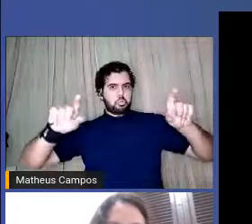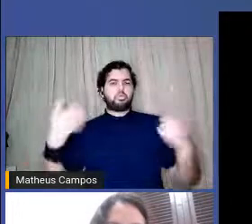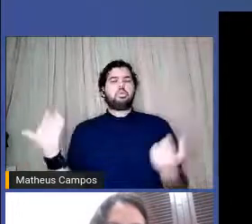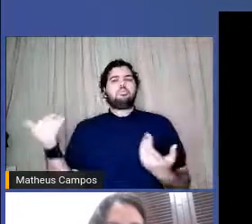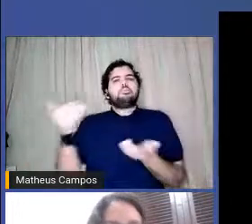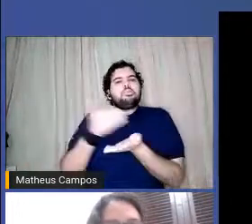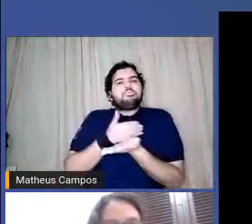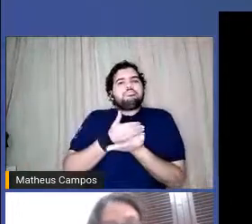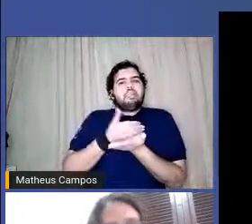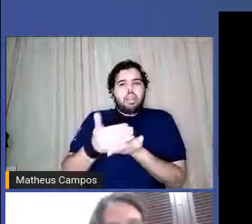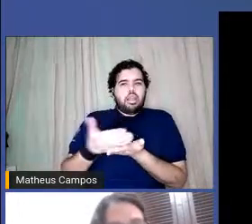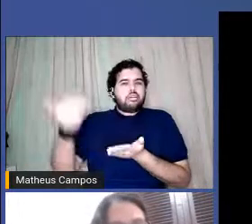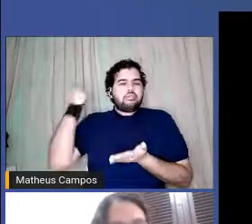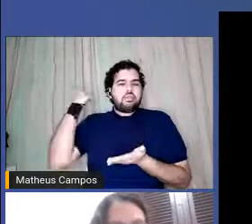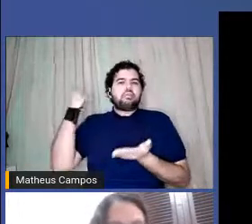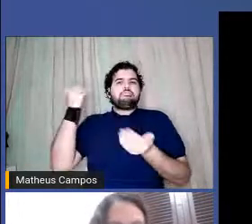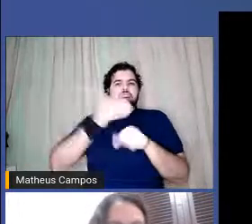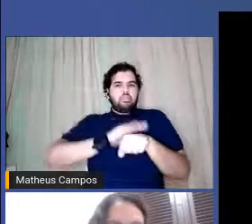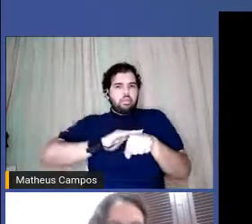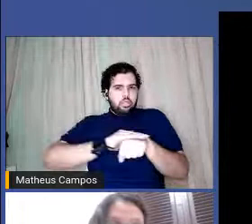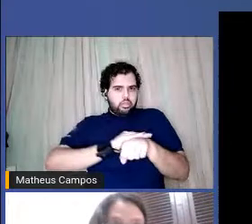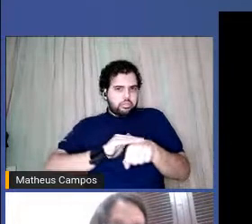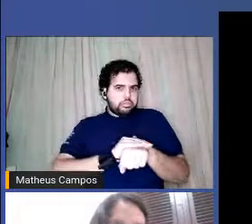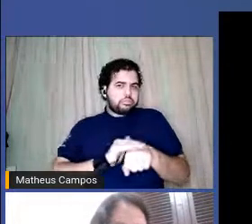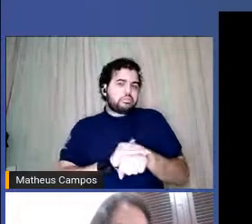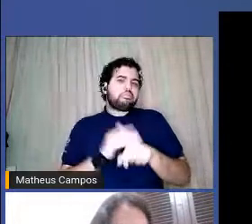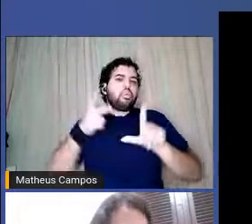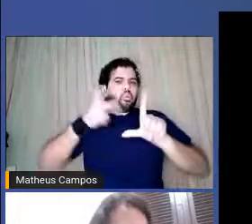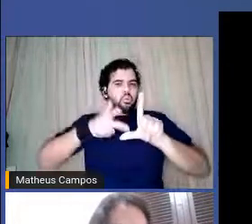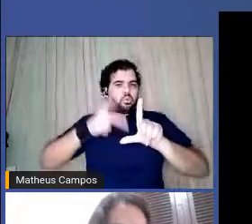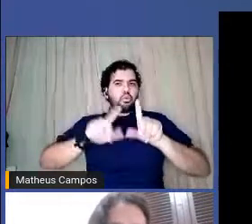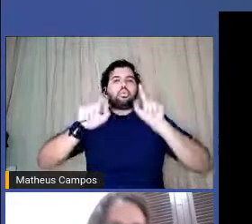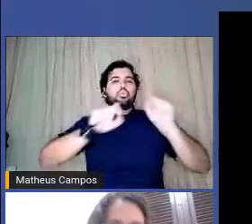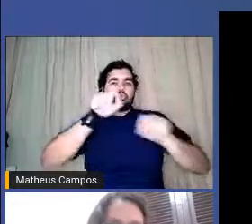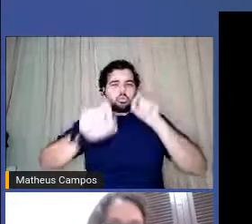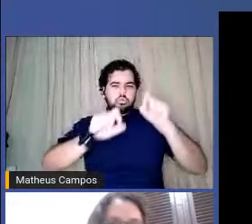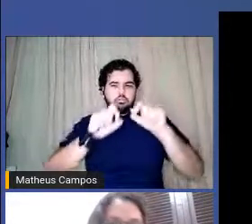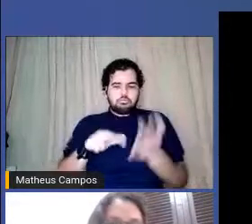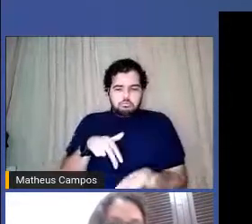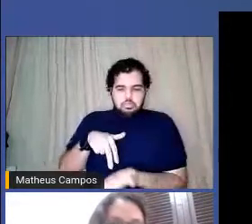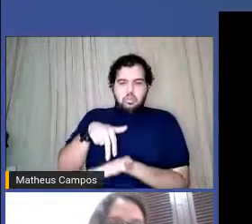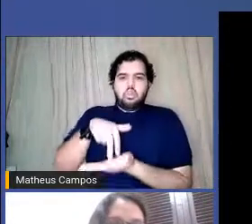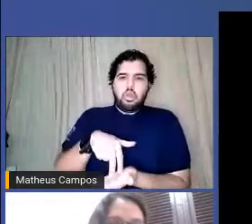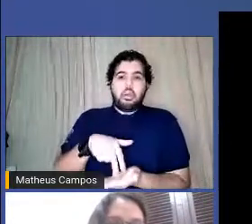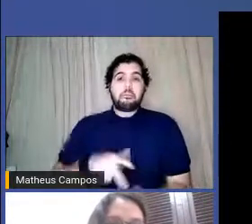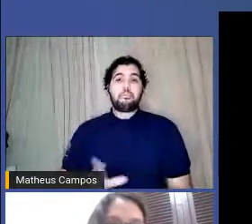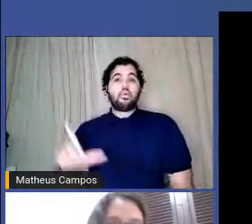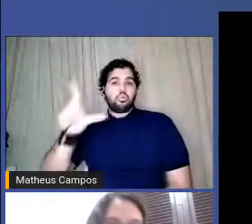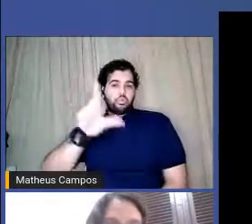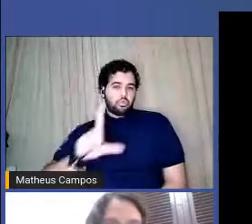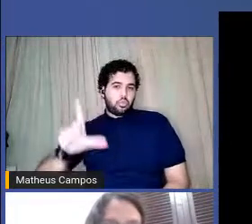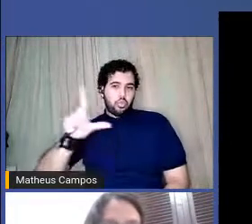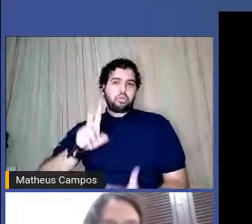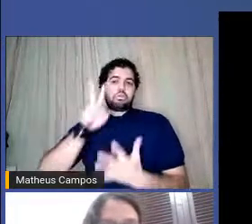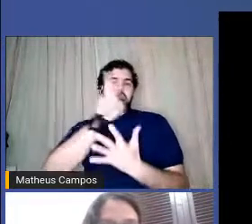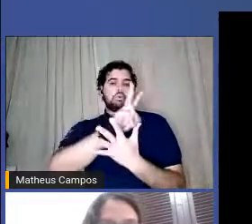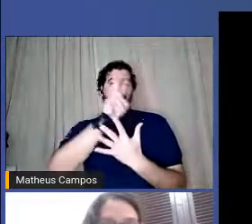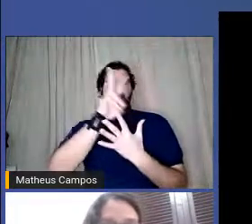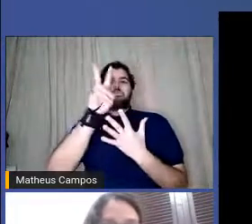nossa fala, no título da nossa fala, que é potencializando uma literatura de alternativas.